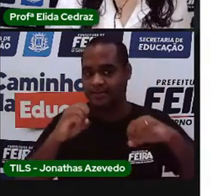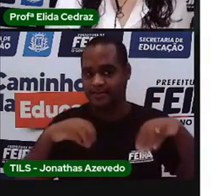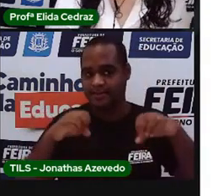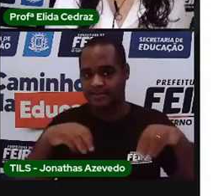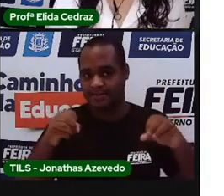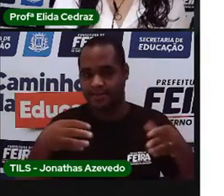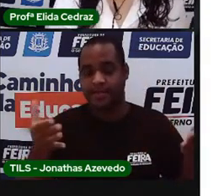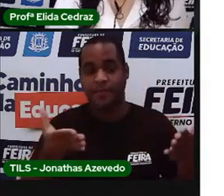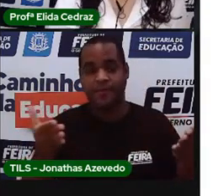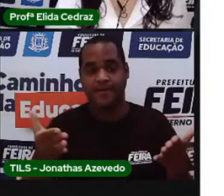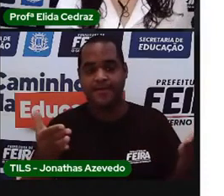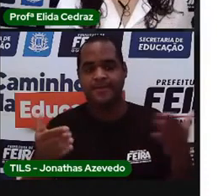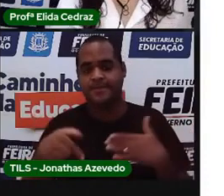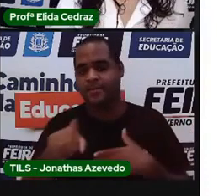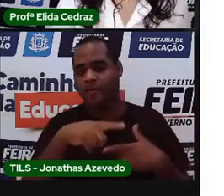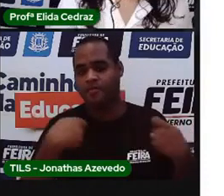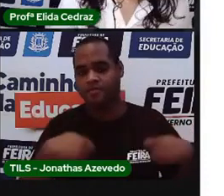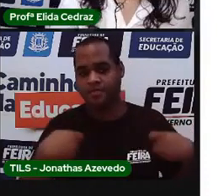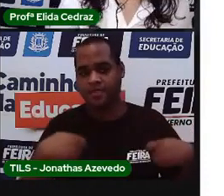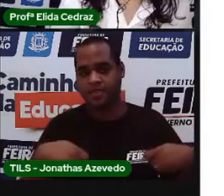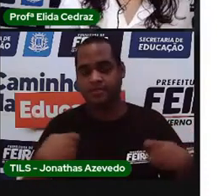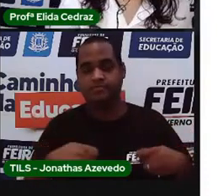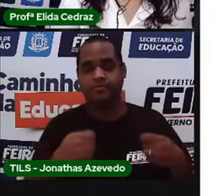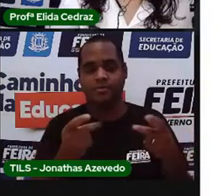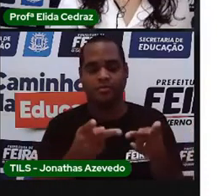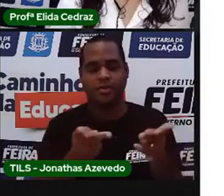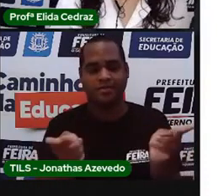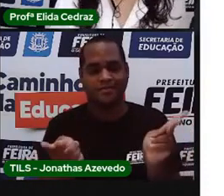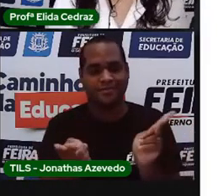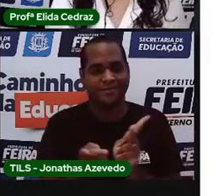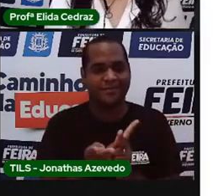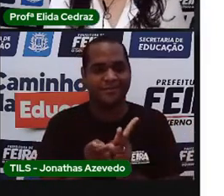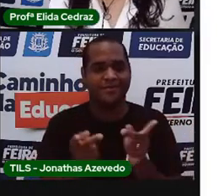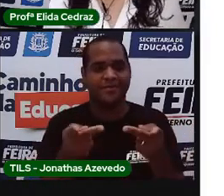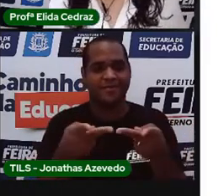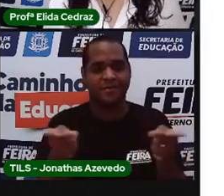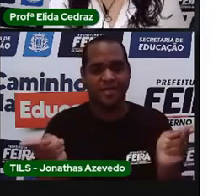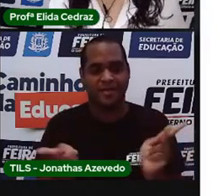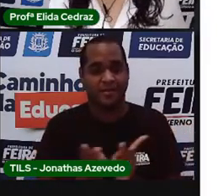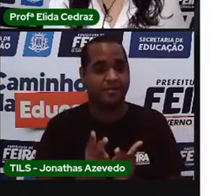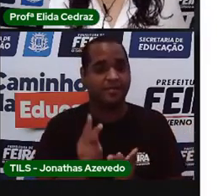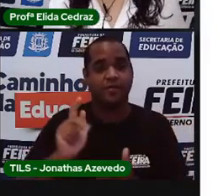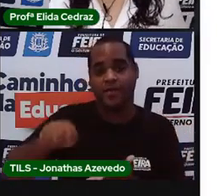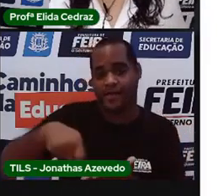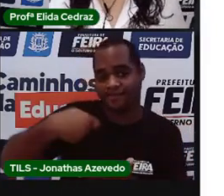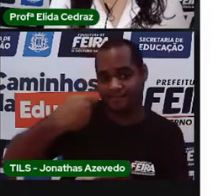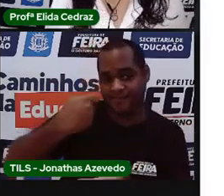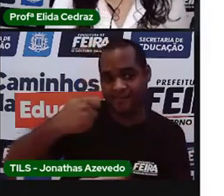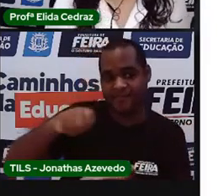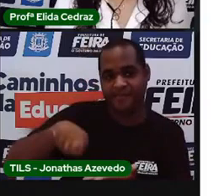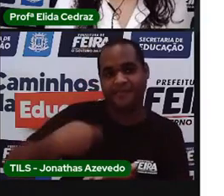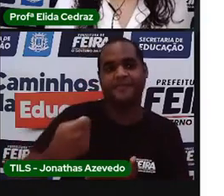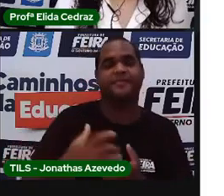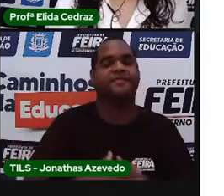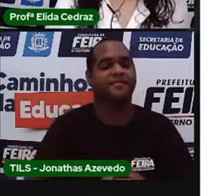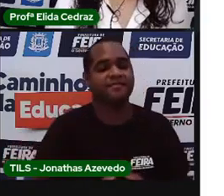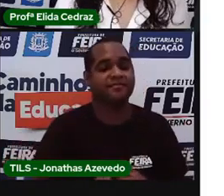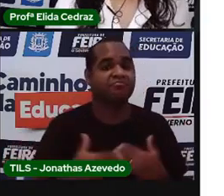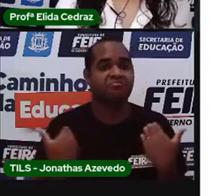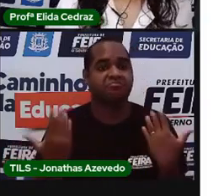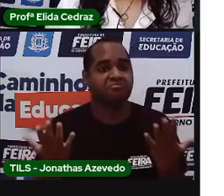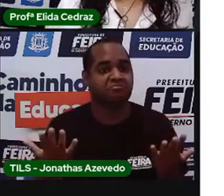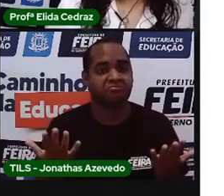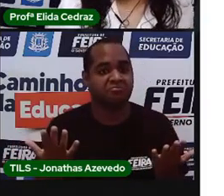Também vamos precisar de um prato e de uma colher. E aí?